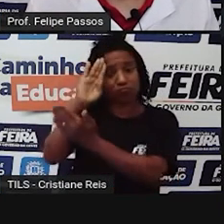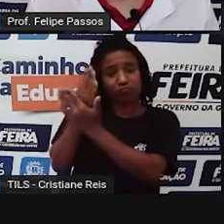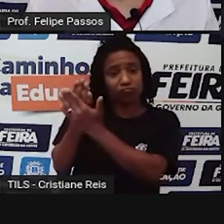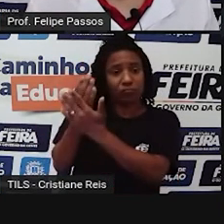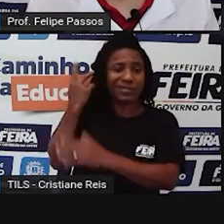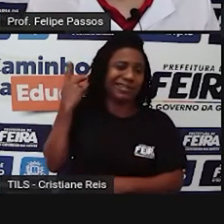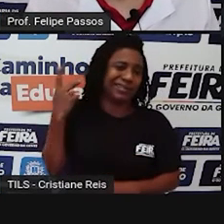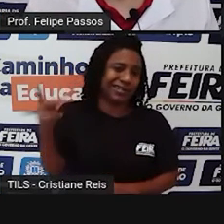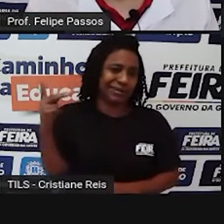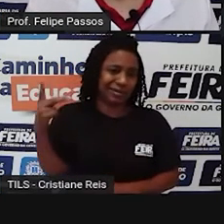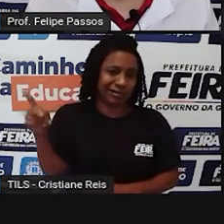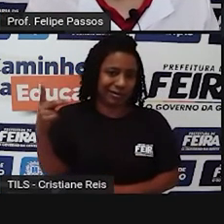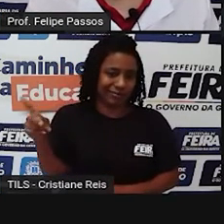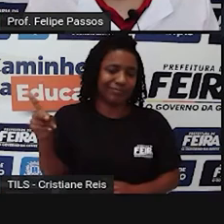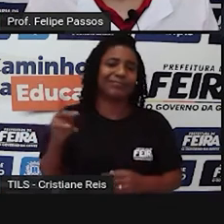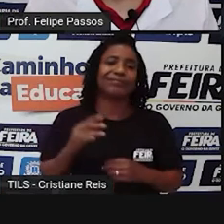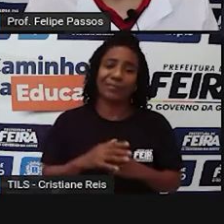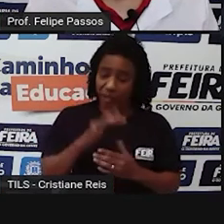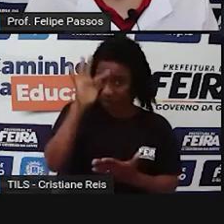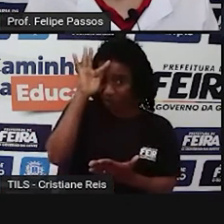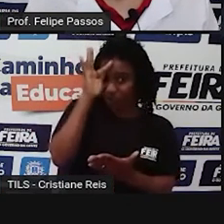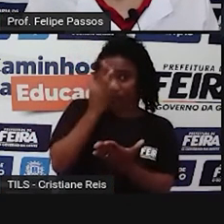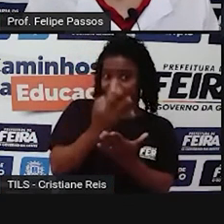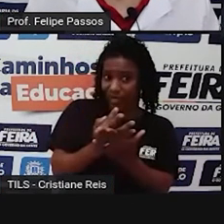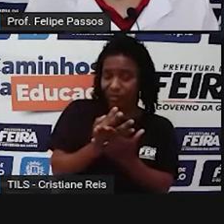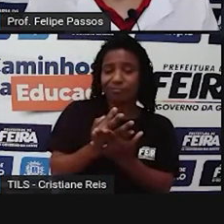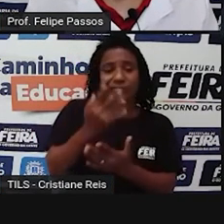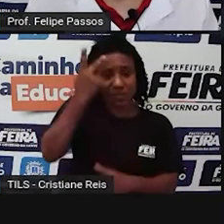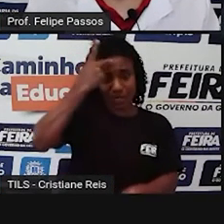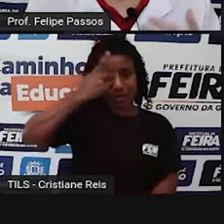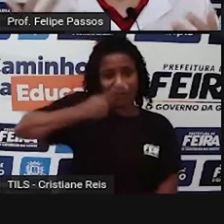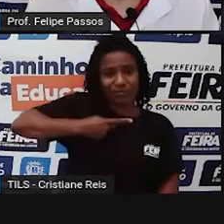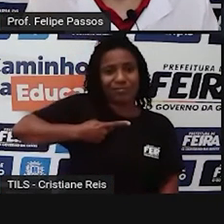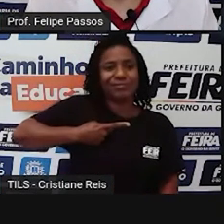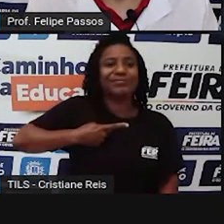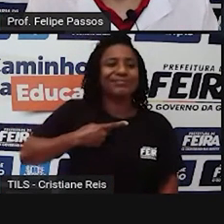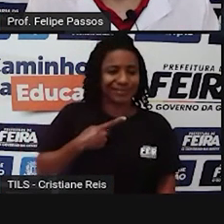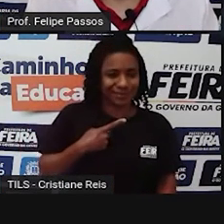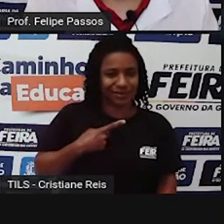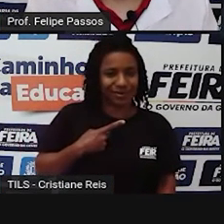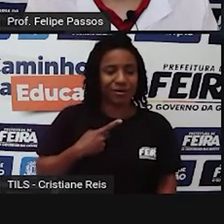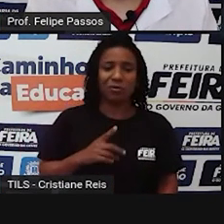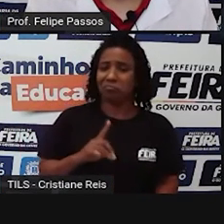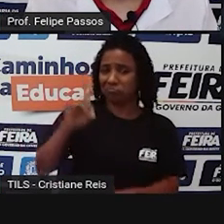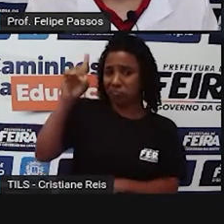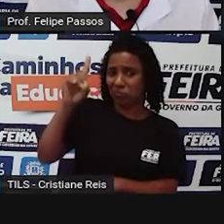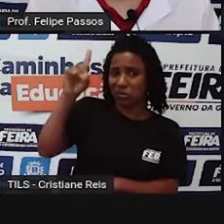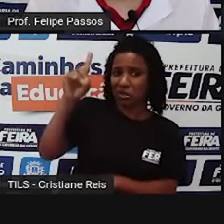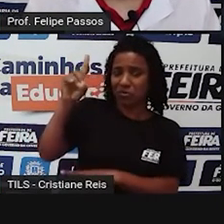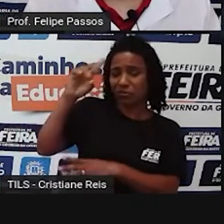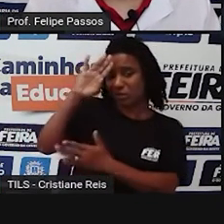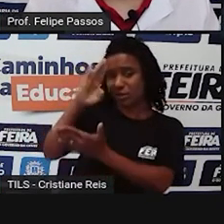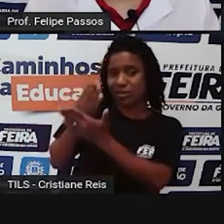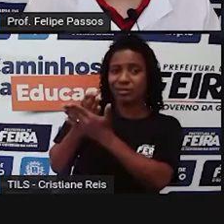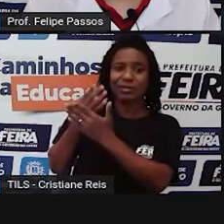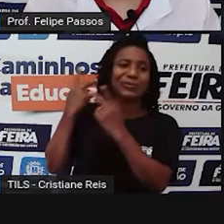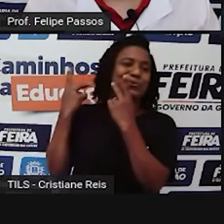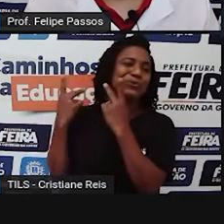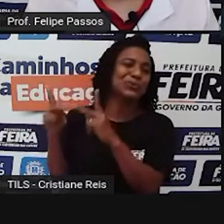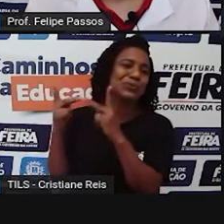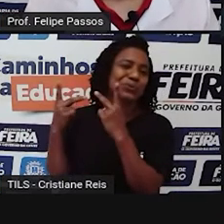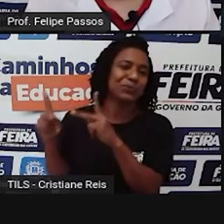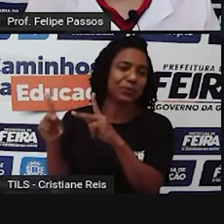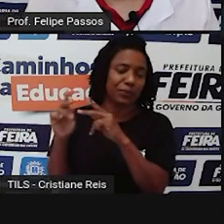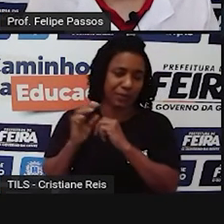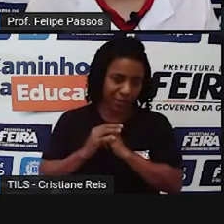acredita. Então, a fé é pessoal. Você, com o seu Deus, com a sua divindade, o que é que você tem a